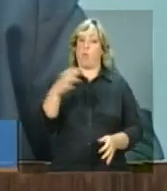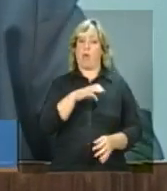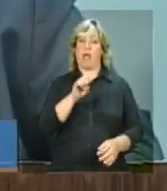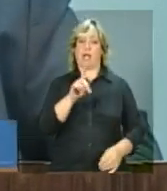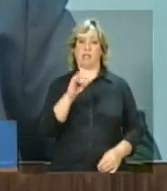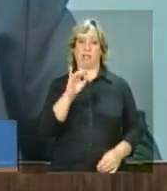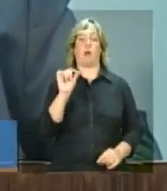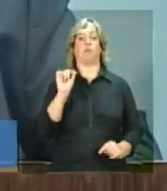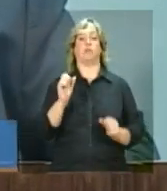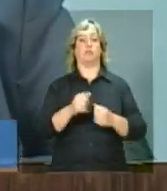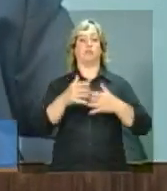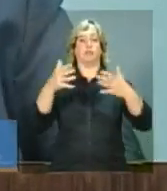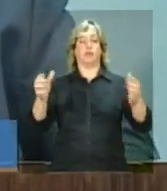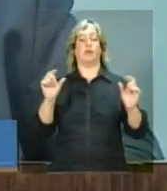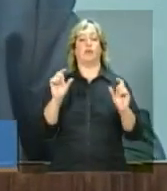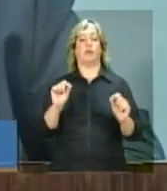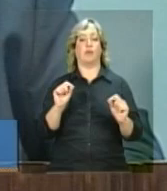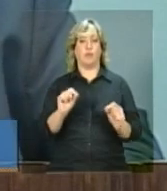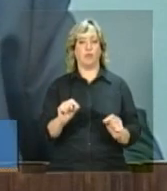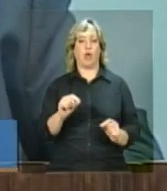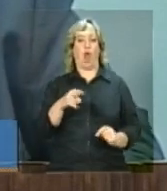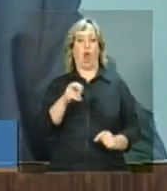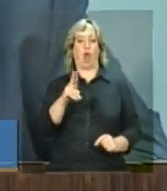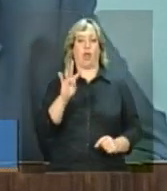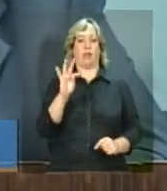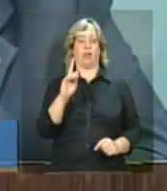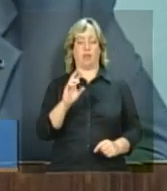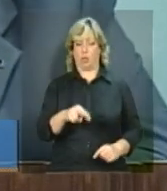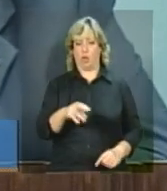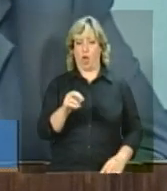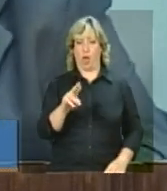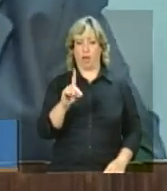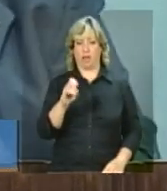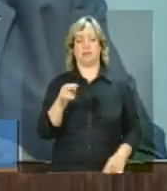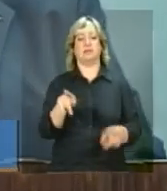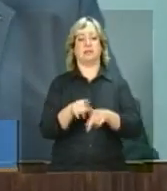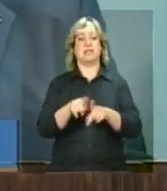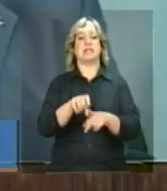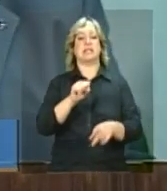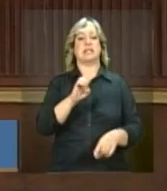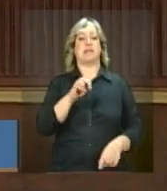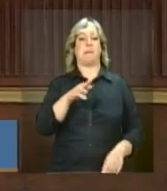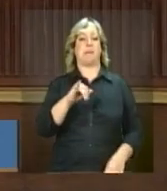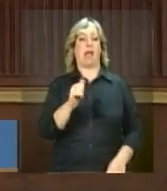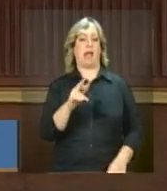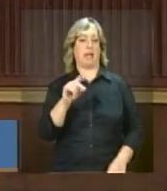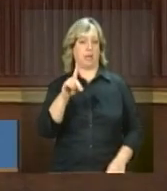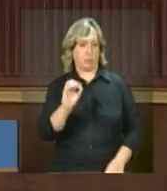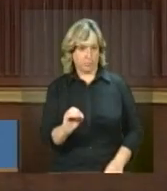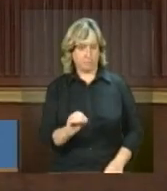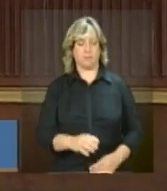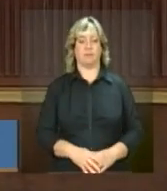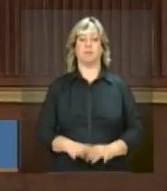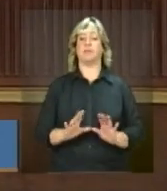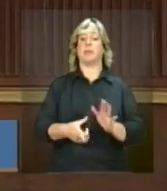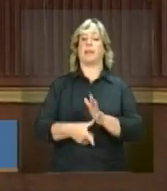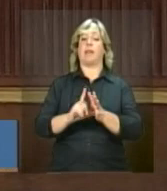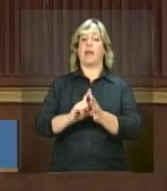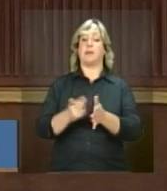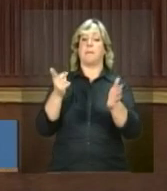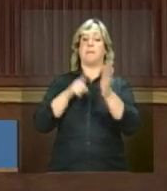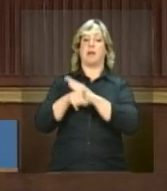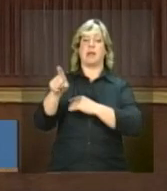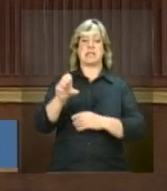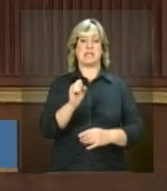amplia para os demais estados do Nordeste, em especial da região do Semiárido. Bom, antes de passar uma pergunta para o senhor Sérgio Castro,